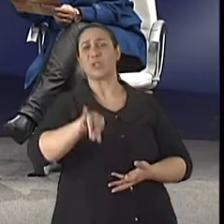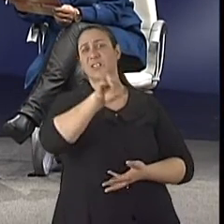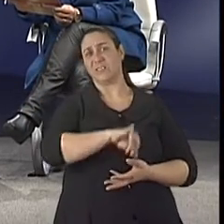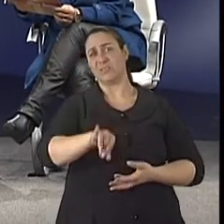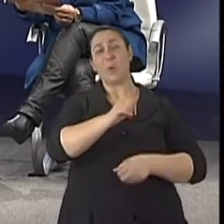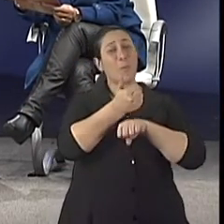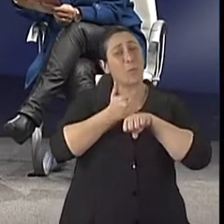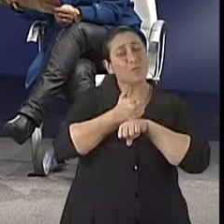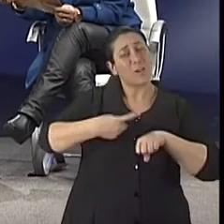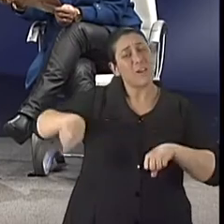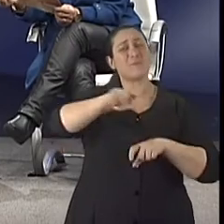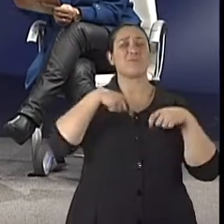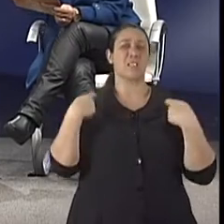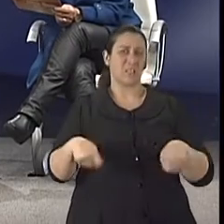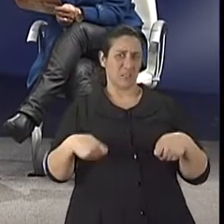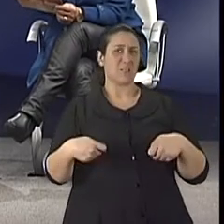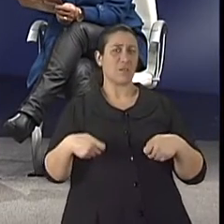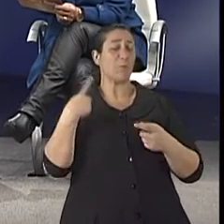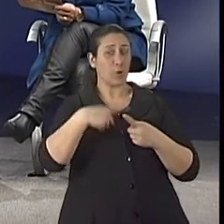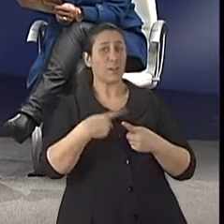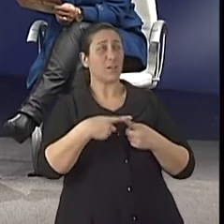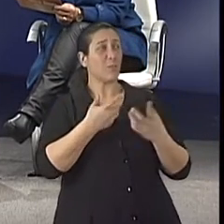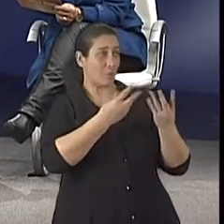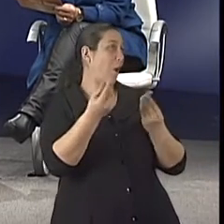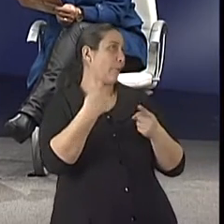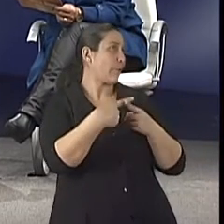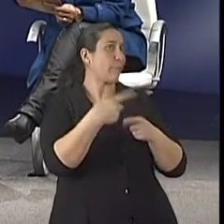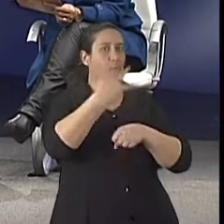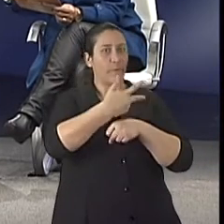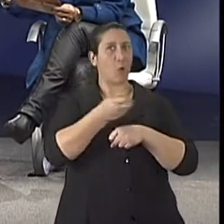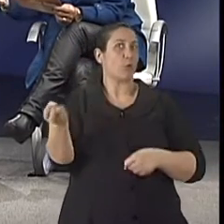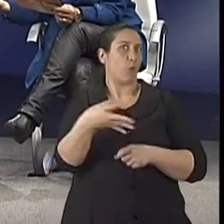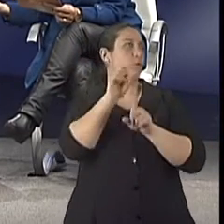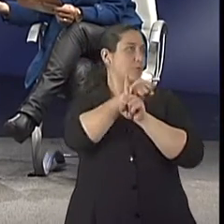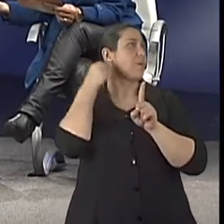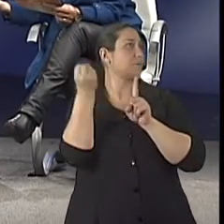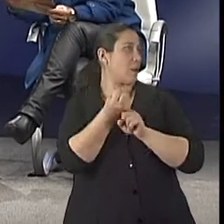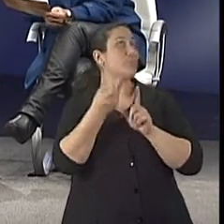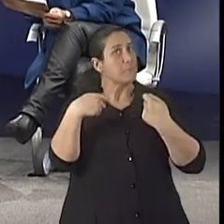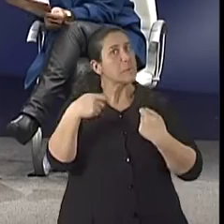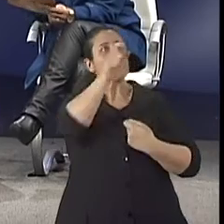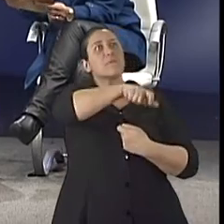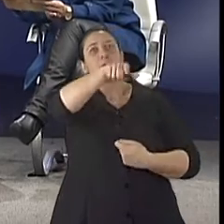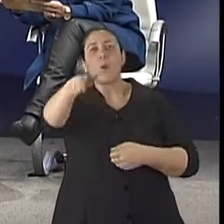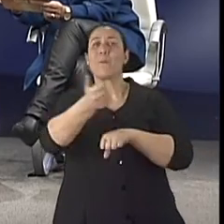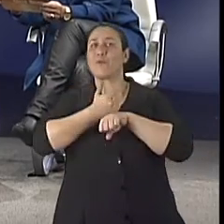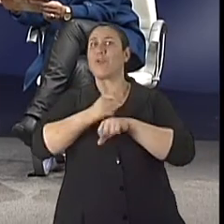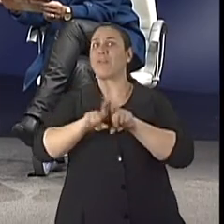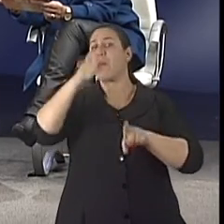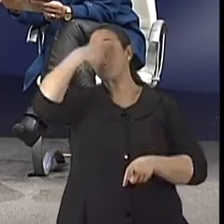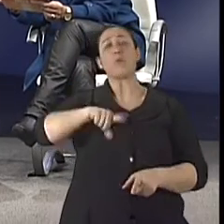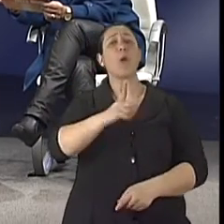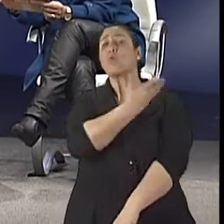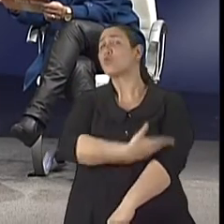profissionais que lidam com idosos. Como a velhice é uma coisa nova na sociedade, nós também temos que trabalhar os profissionais que não estão acostumados com o tanto velho.